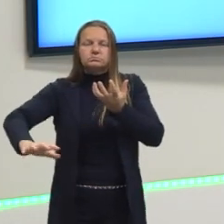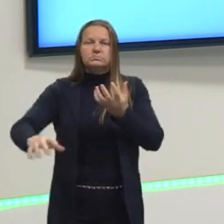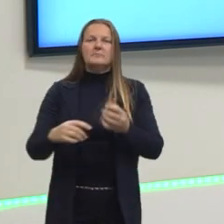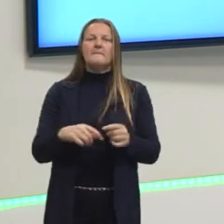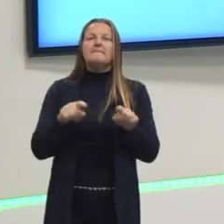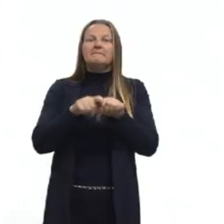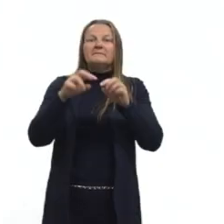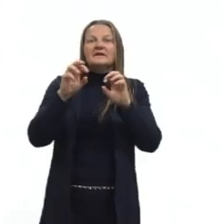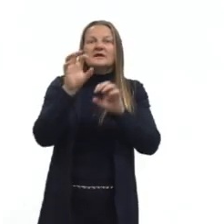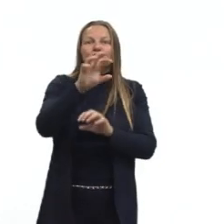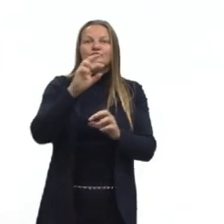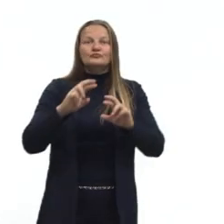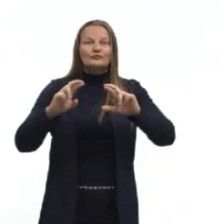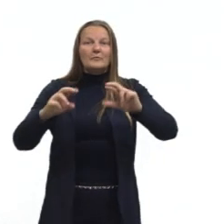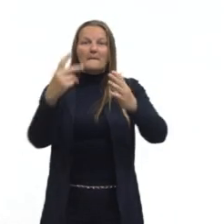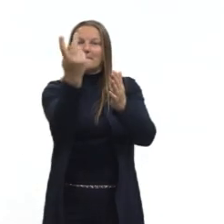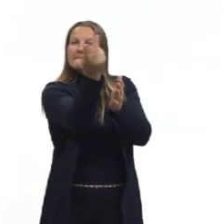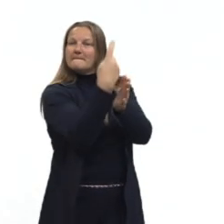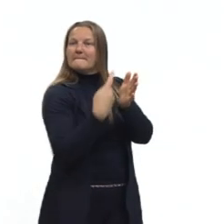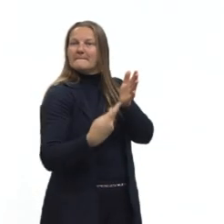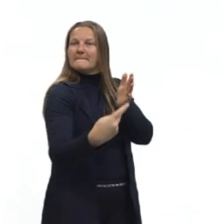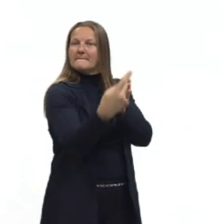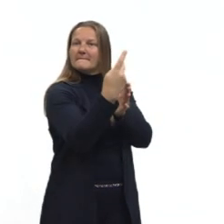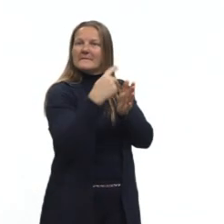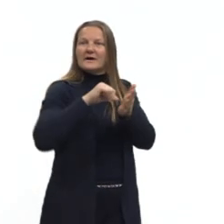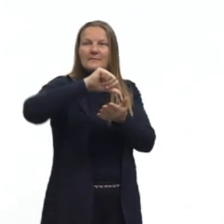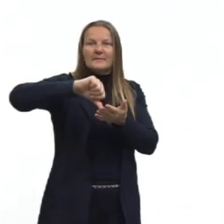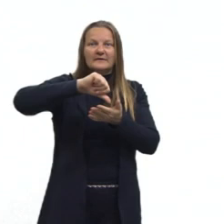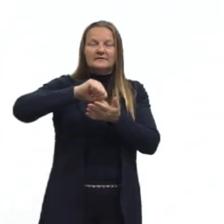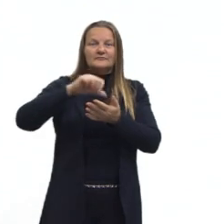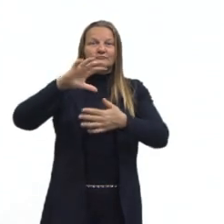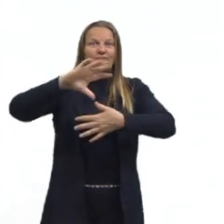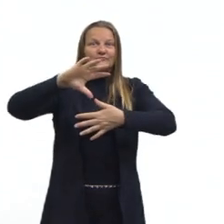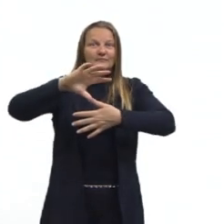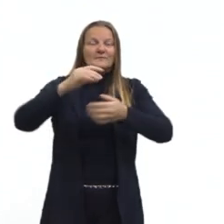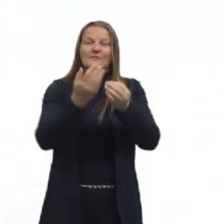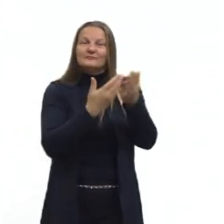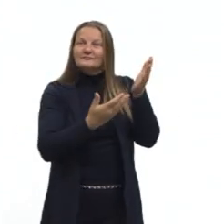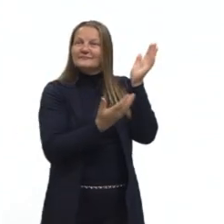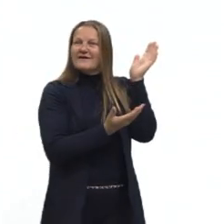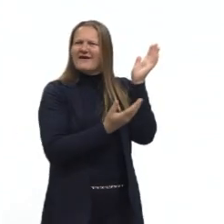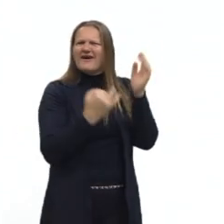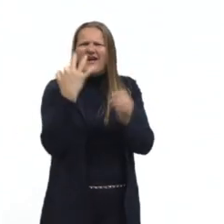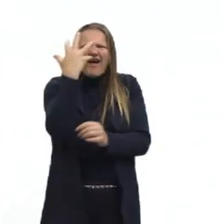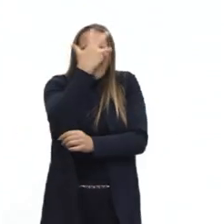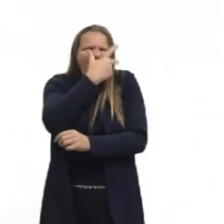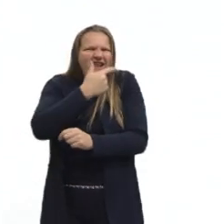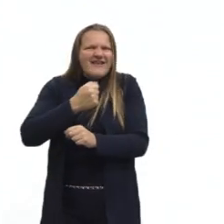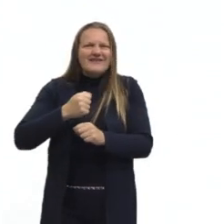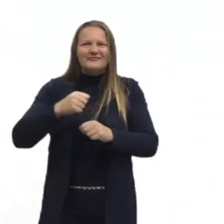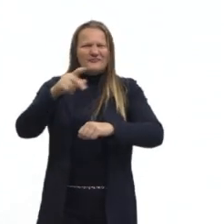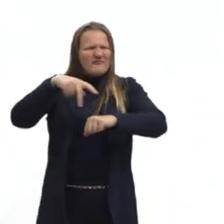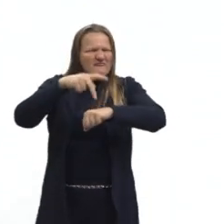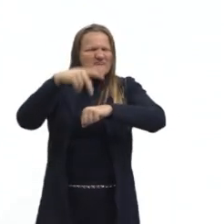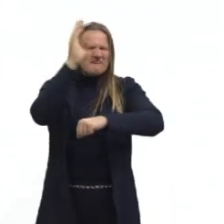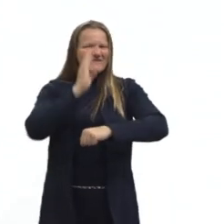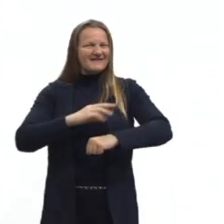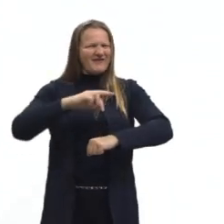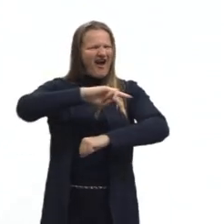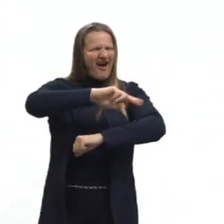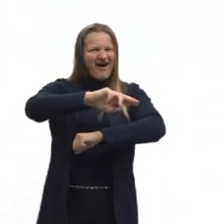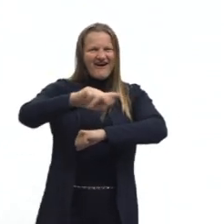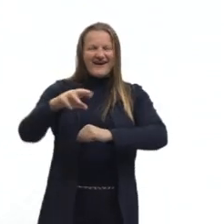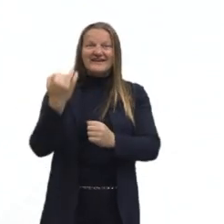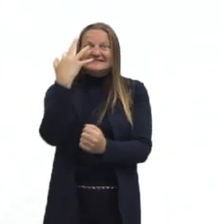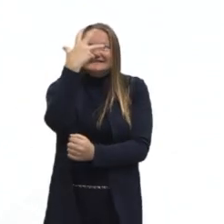Olha que coisa linda, a diversidade do nosso país, tá? E, infelizmente, tem sido cada vez mais